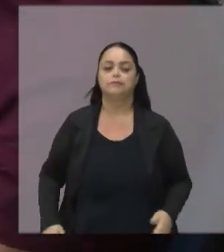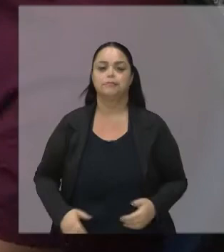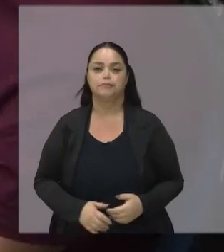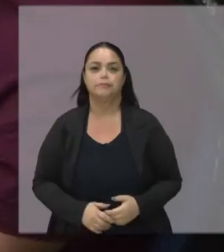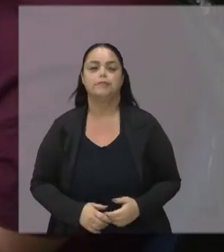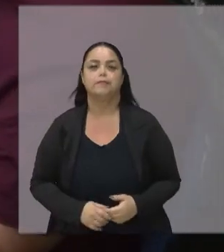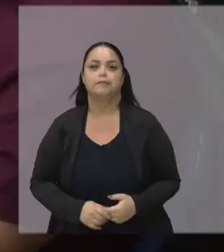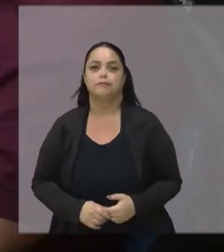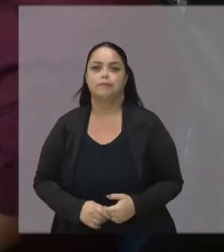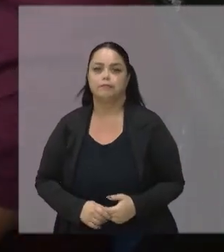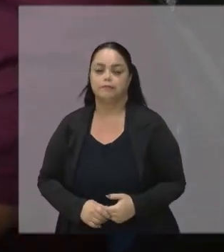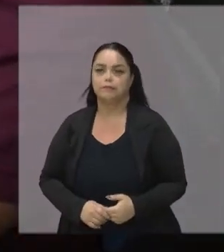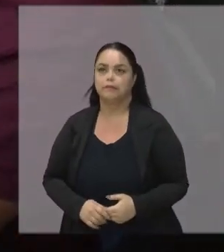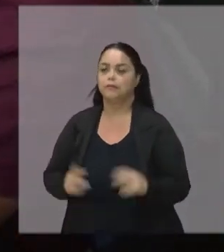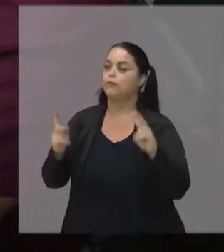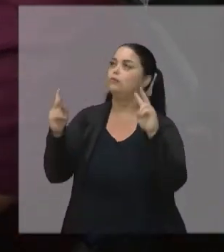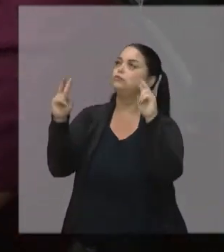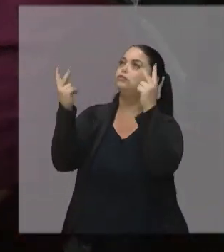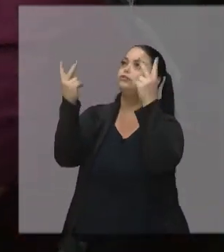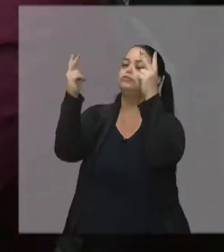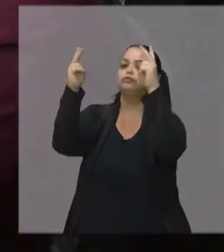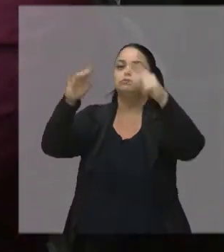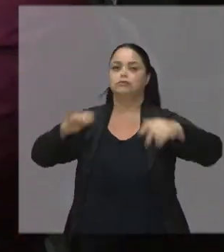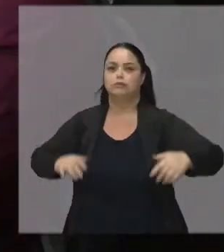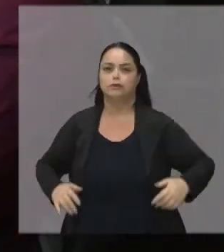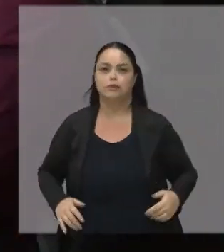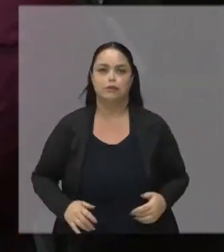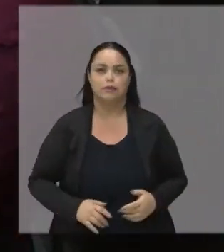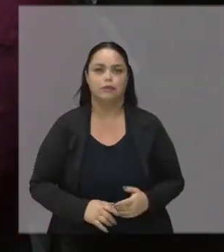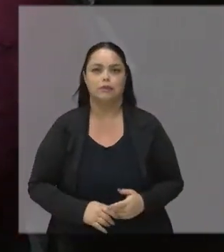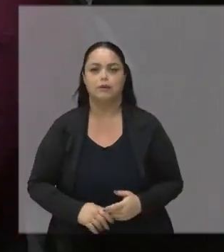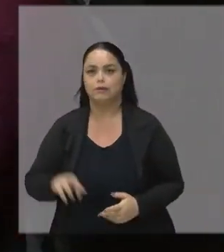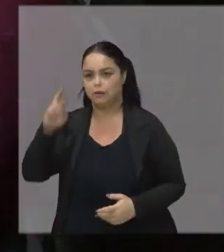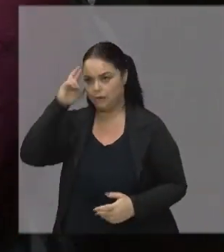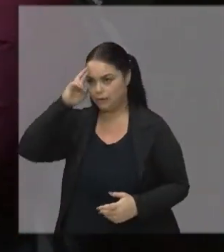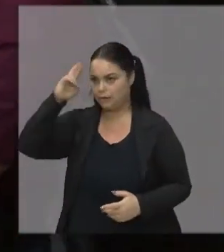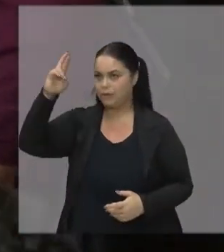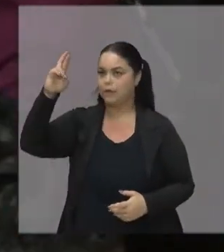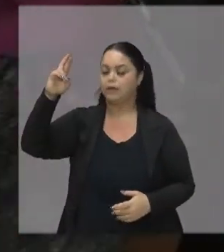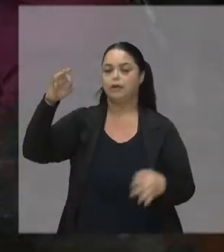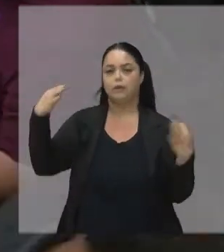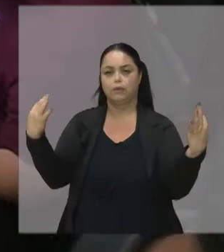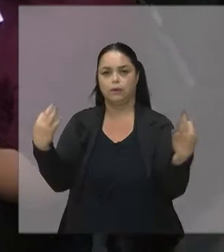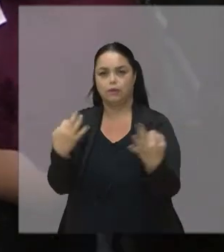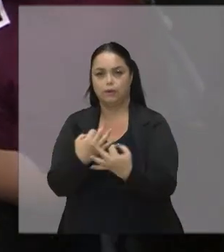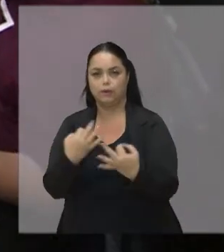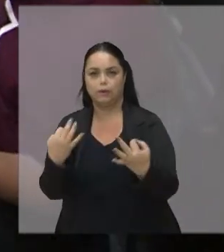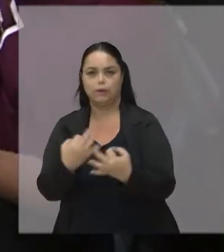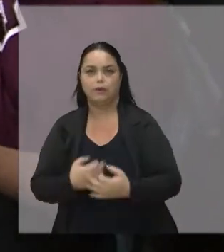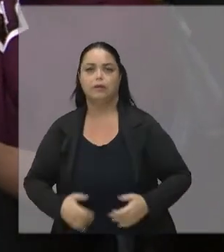A vitória do Senhor É certa